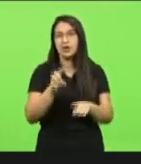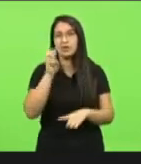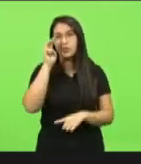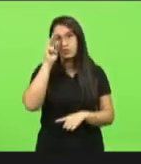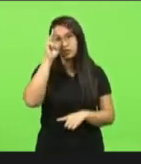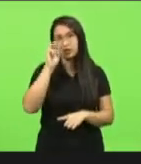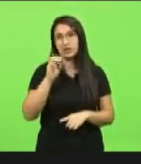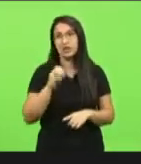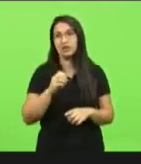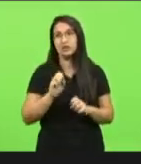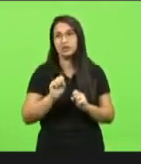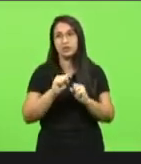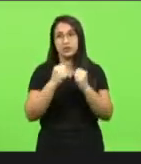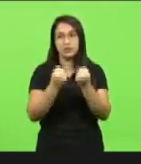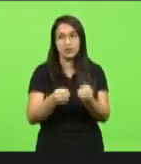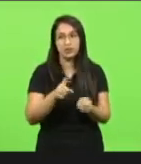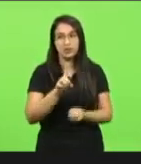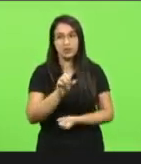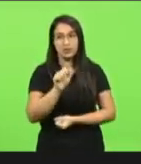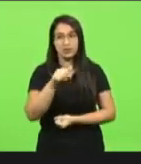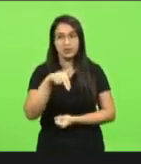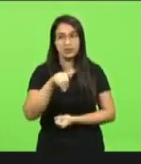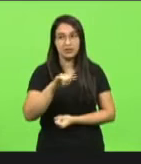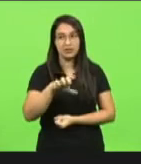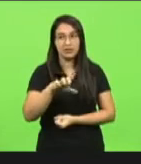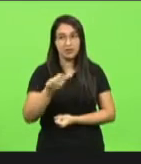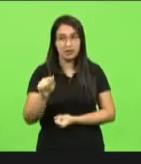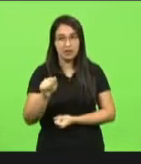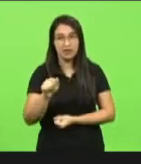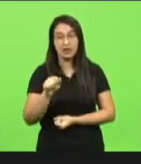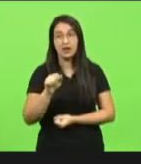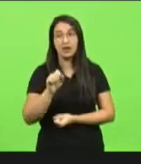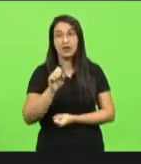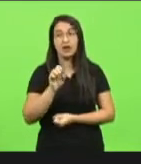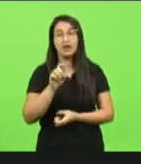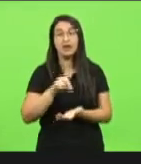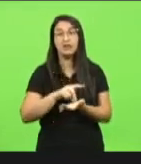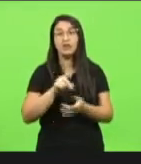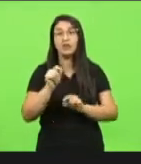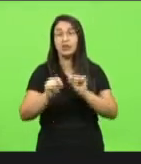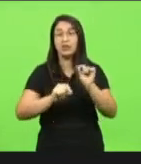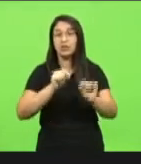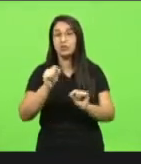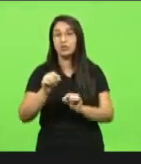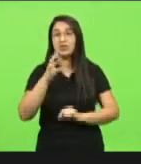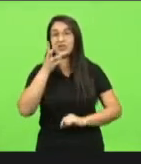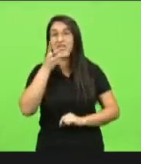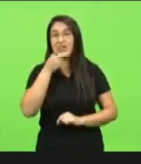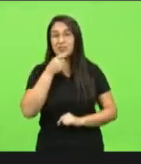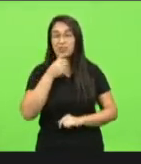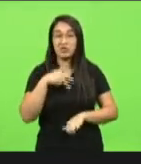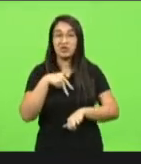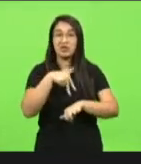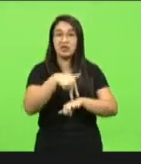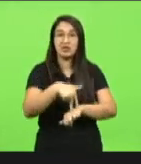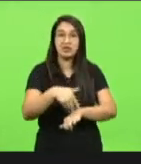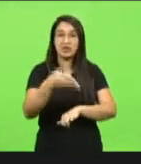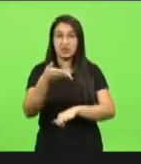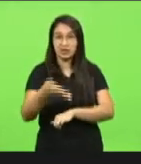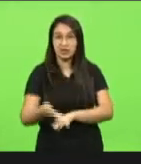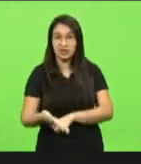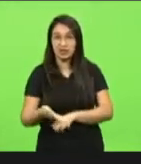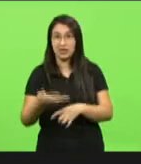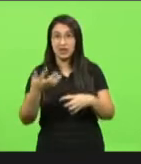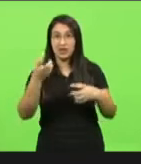defendendo ambos a grande verdade é que a gente demora muito tempo para vir na tribuna para tecer um elogio a esse